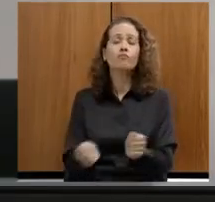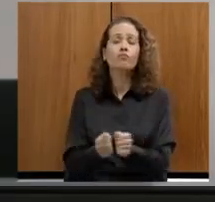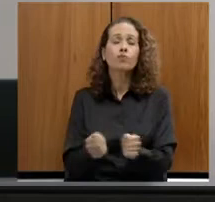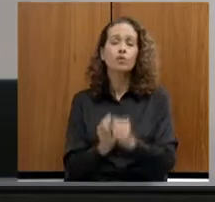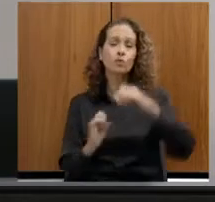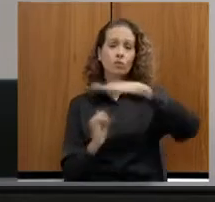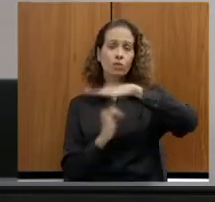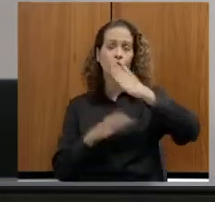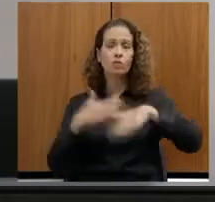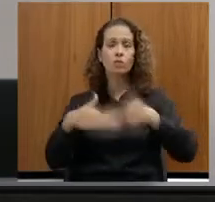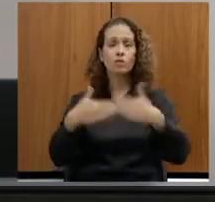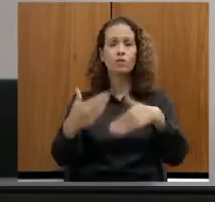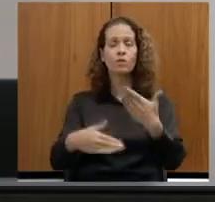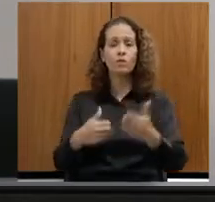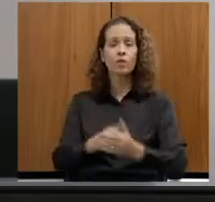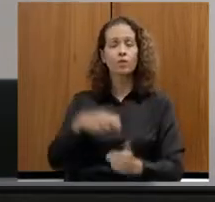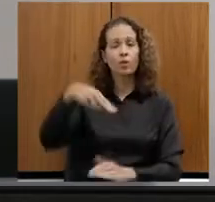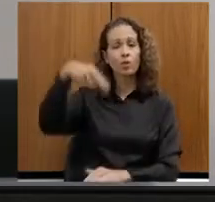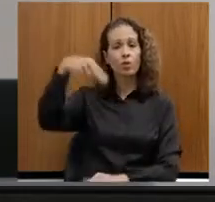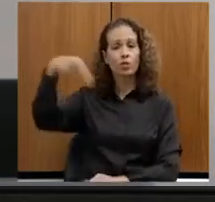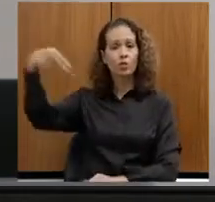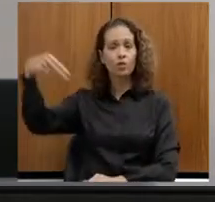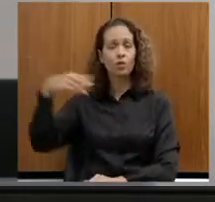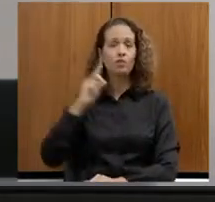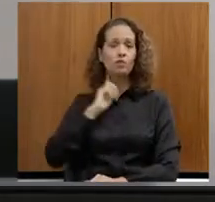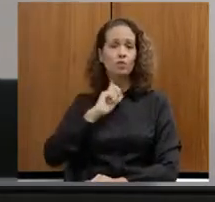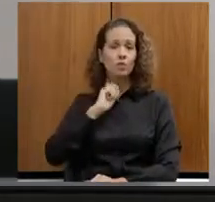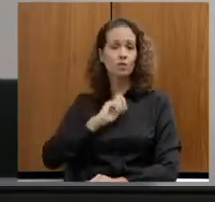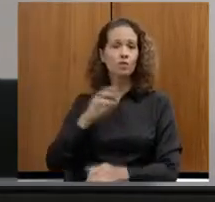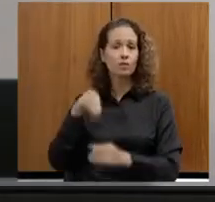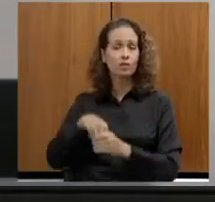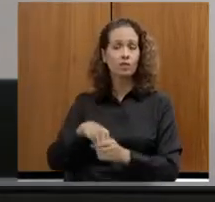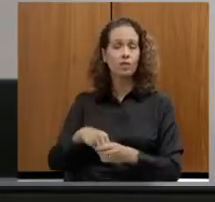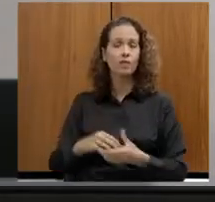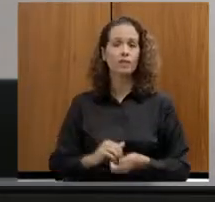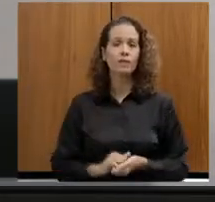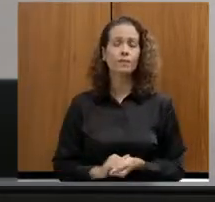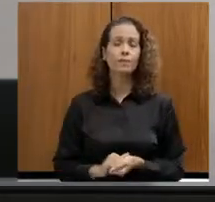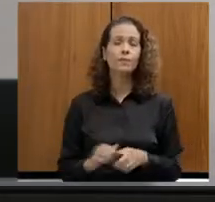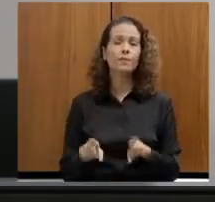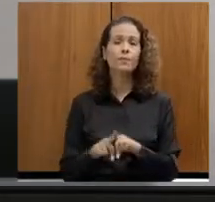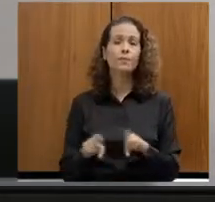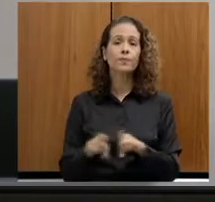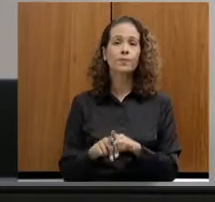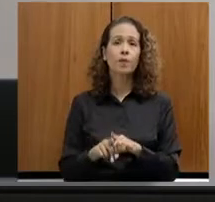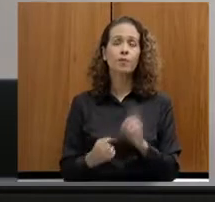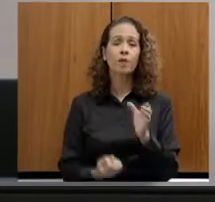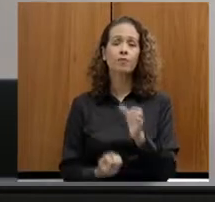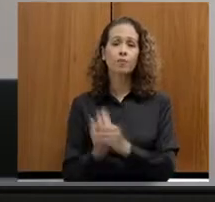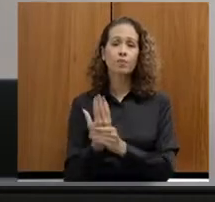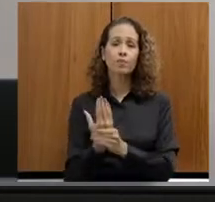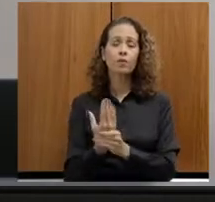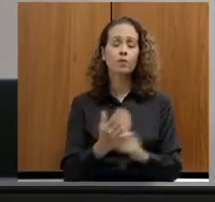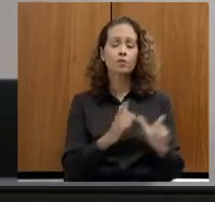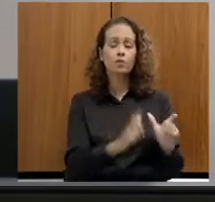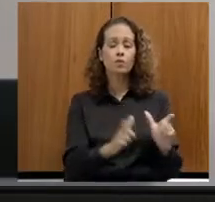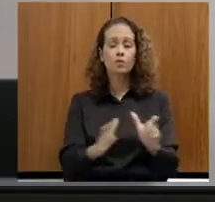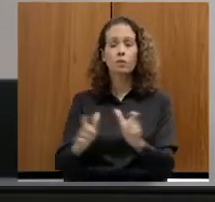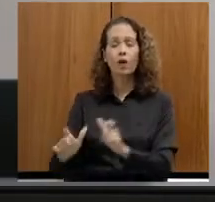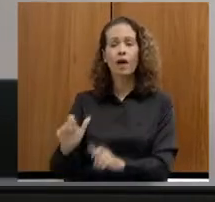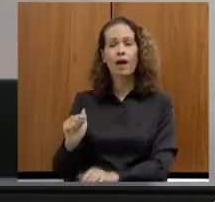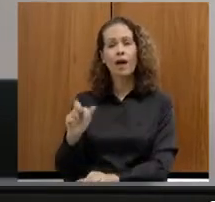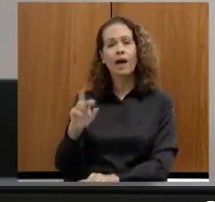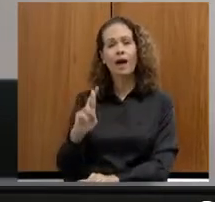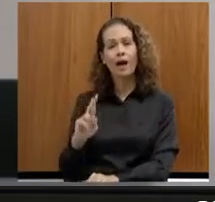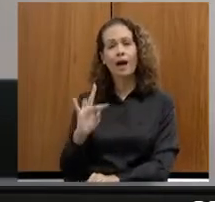Desenvolvimento no Norte e Nordeste de Minas Gerais, IDENI, para a implantação de poços artesianos,